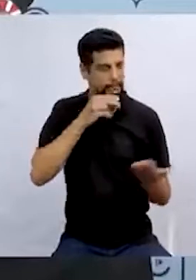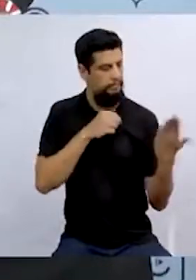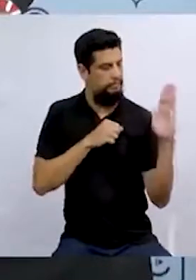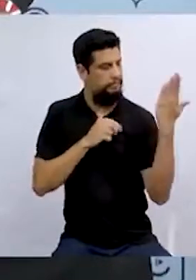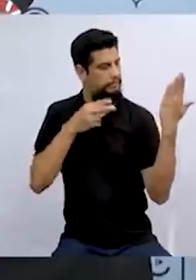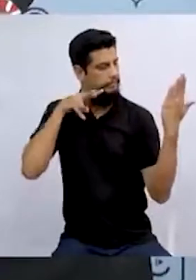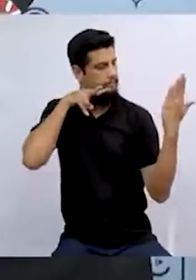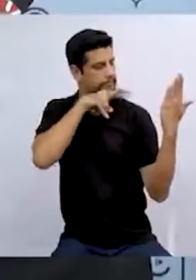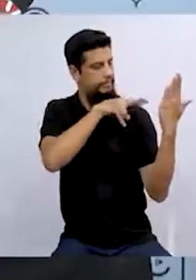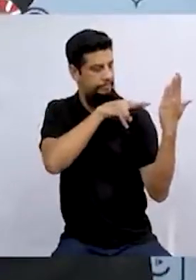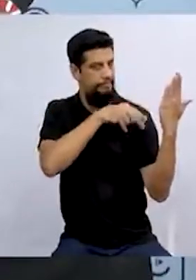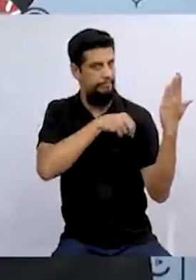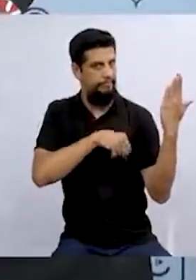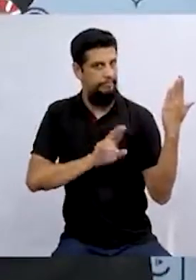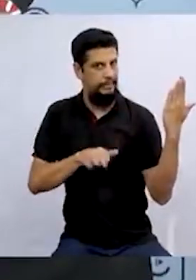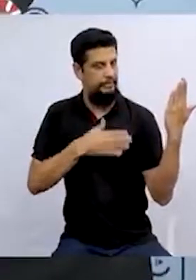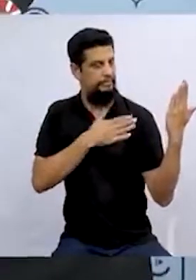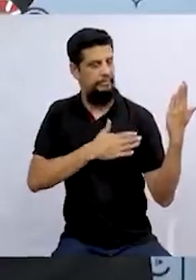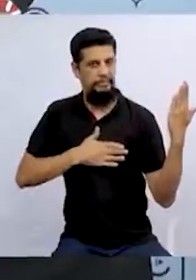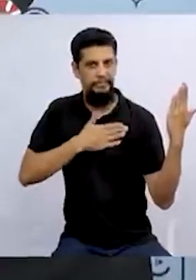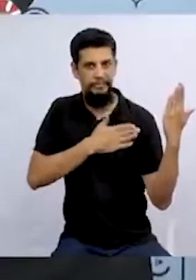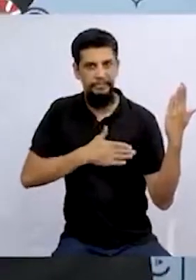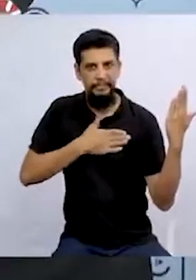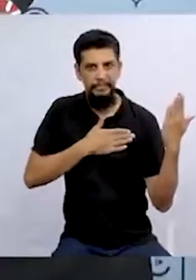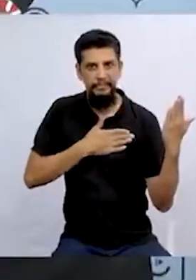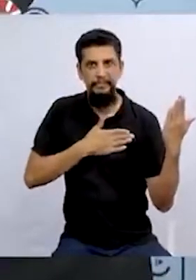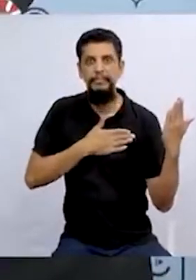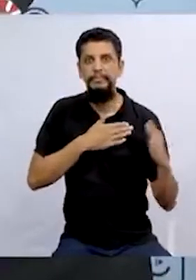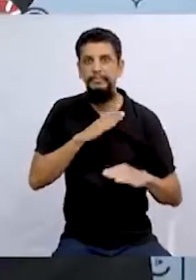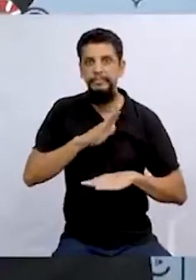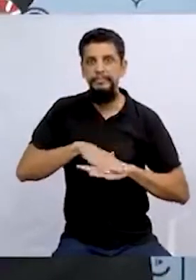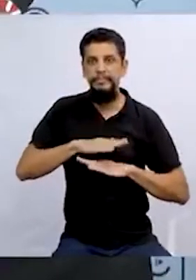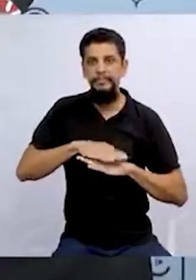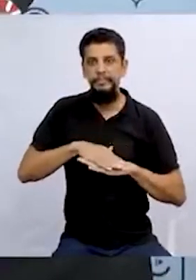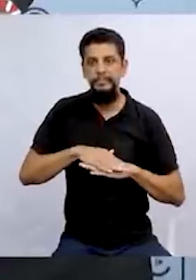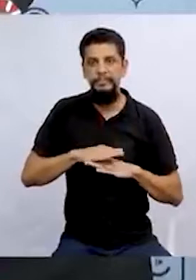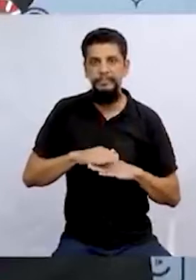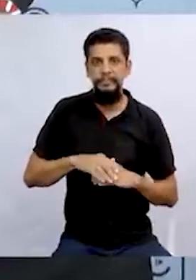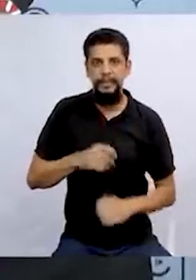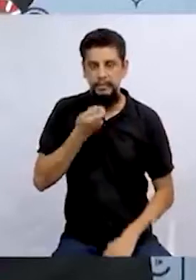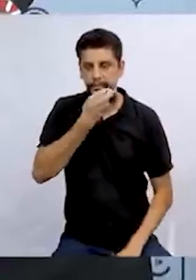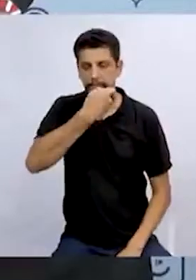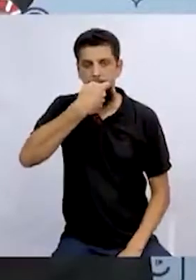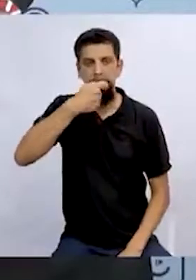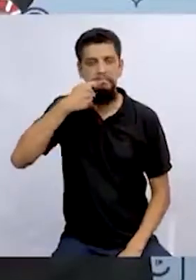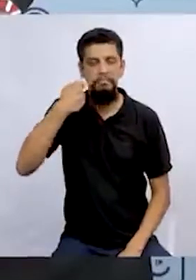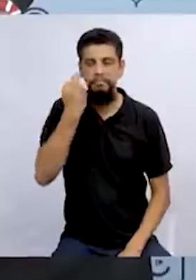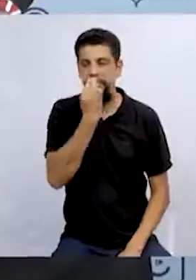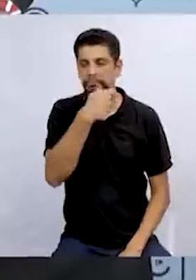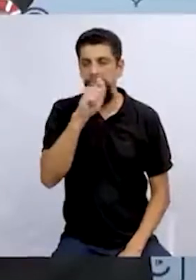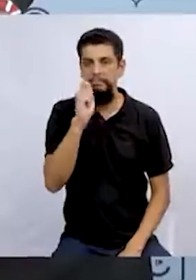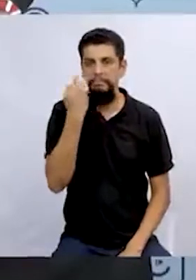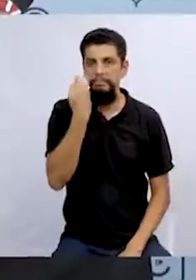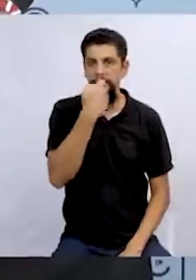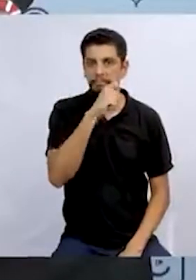espelho. E gostava mais ainda de passar batom.